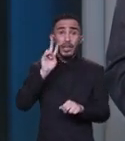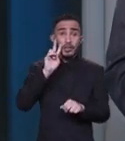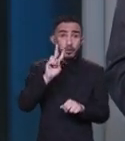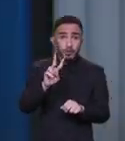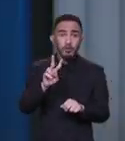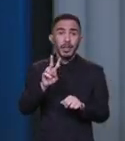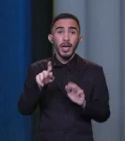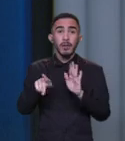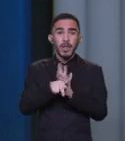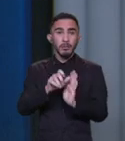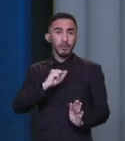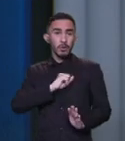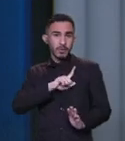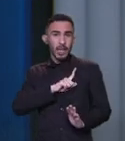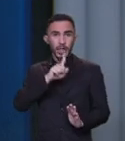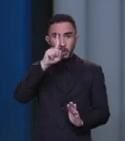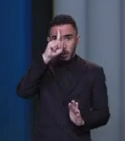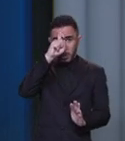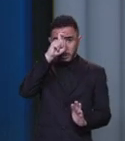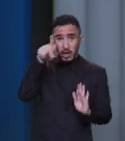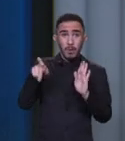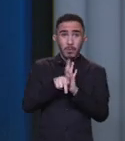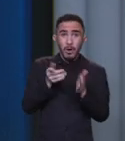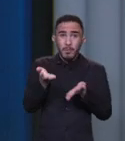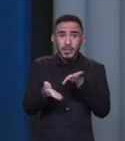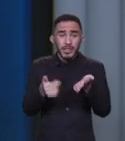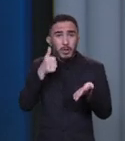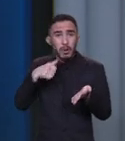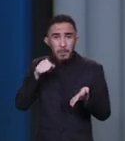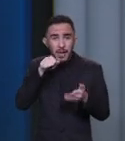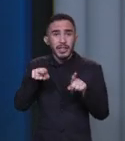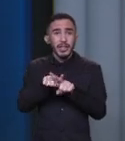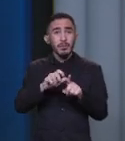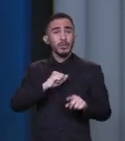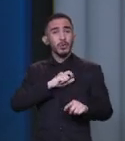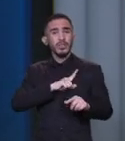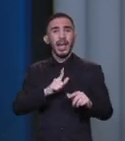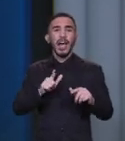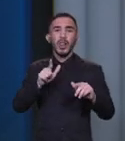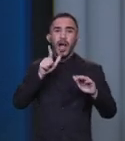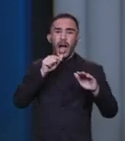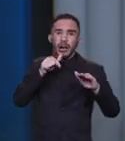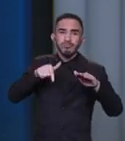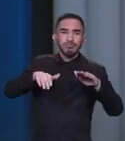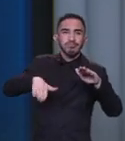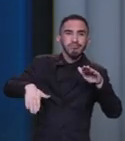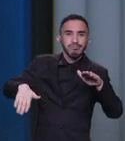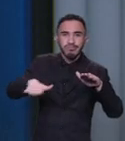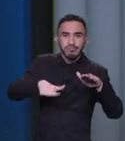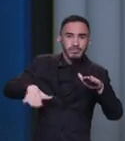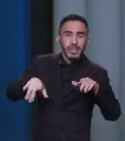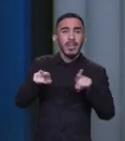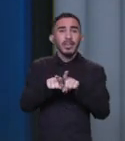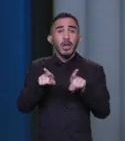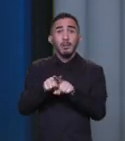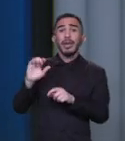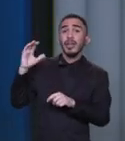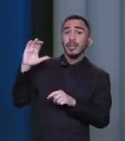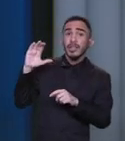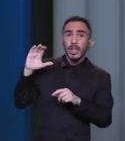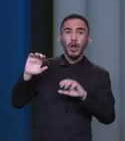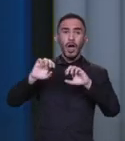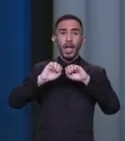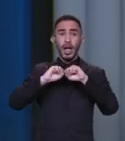da Mãe em São Gonçalo, quando eu vejo o abandono do Piscinão de São Gonçalo, quando eu vejo o abandono do Caio Martins em Niterói,